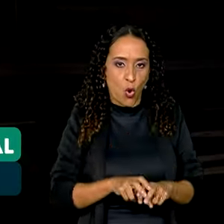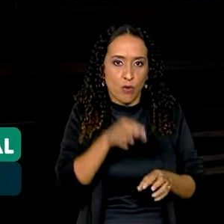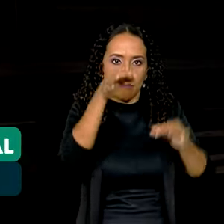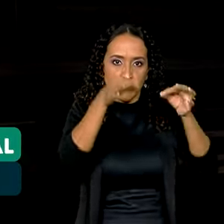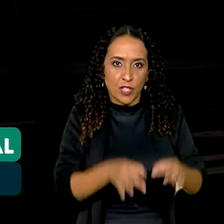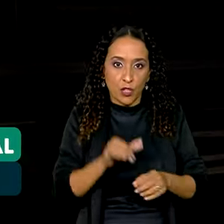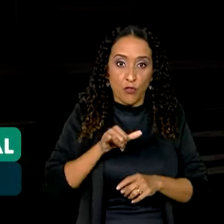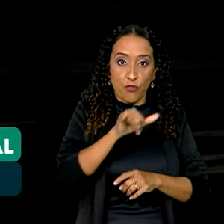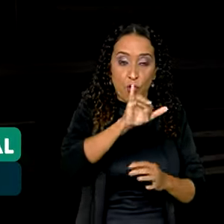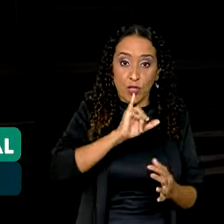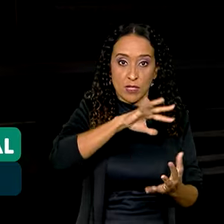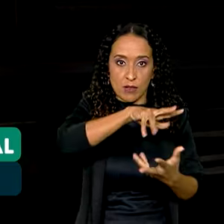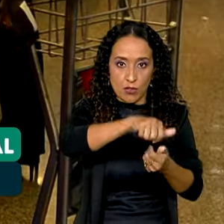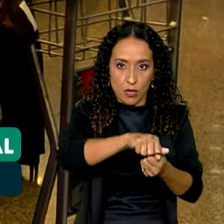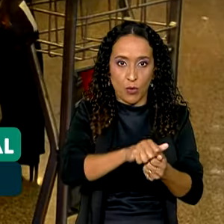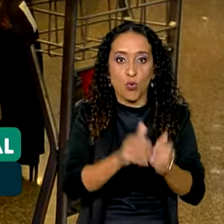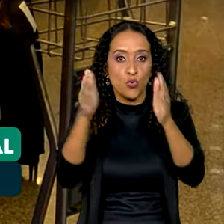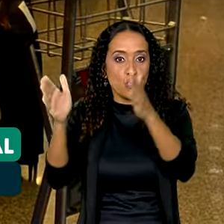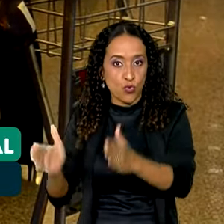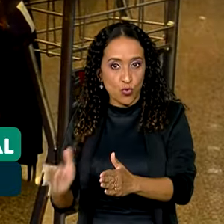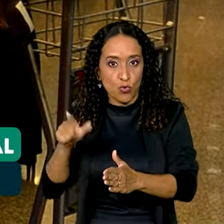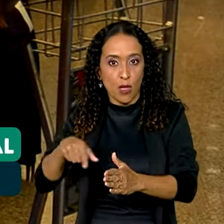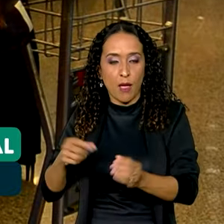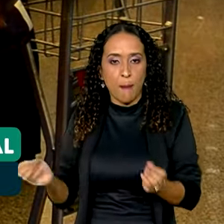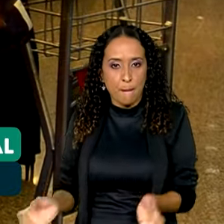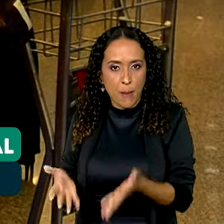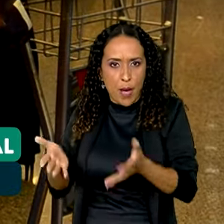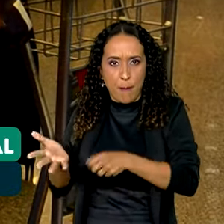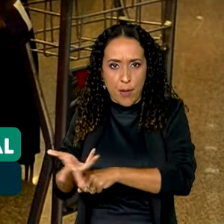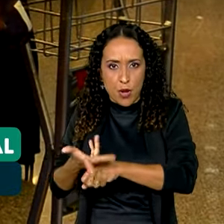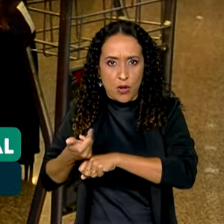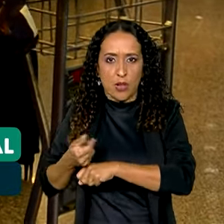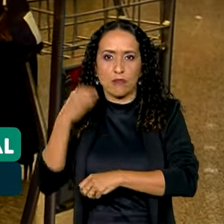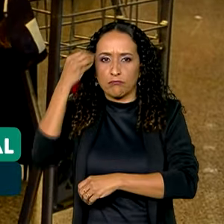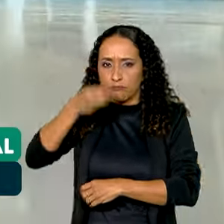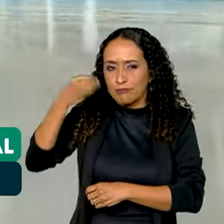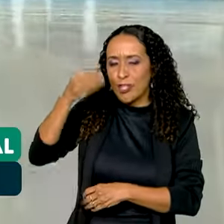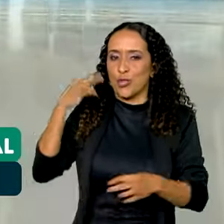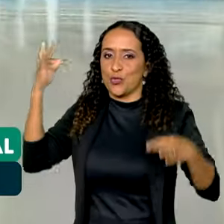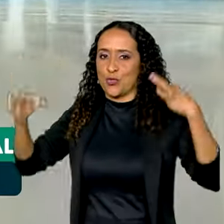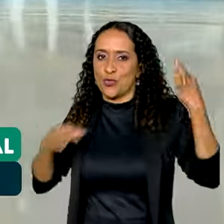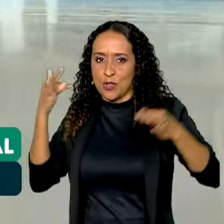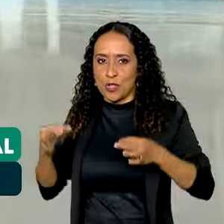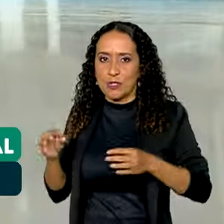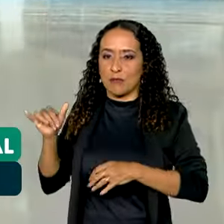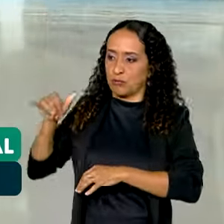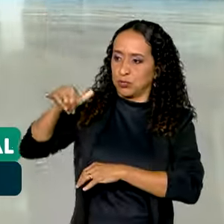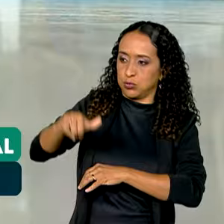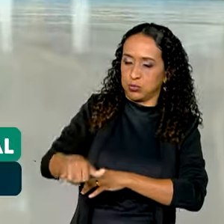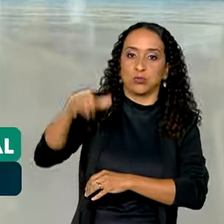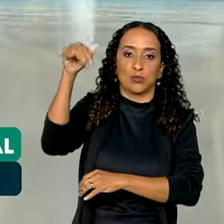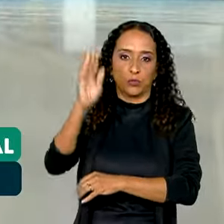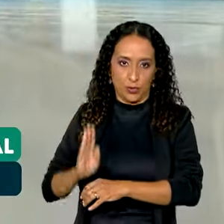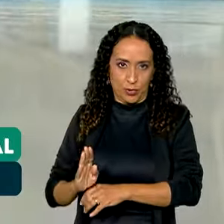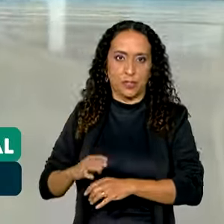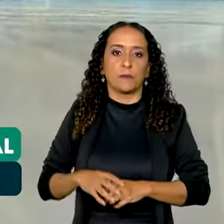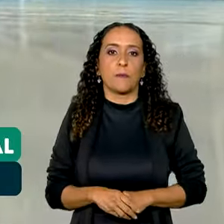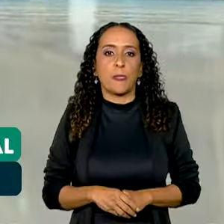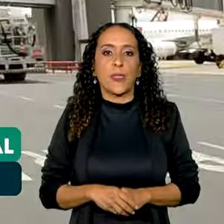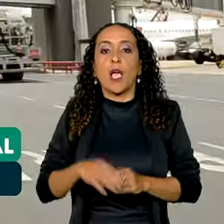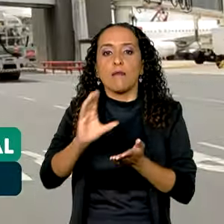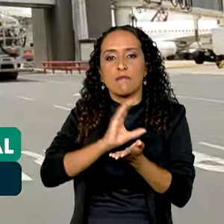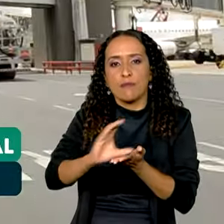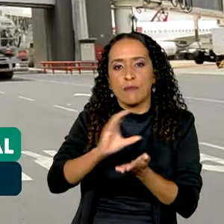em voos internacionais. E o segundo, promover uma melhoria da experiência dos turistas em aeroportos do país.